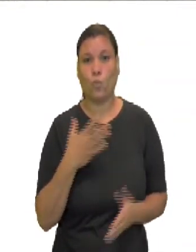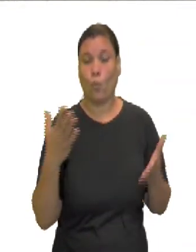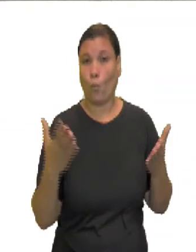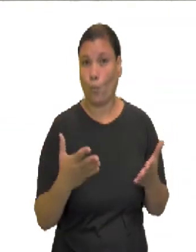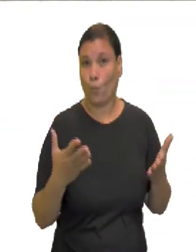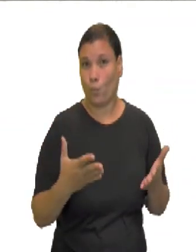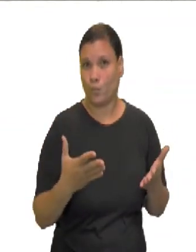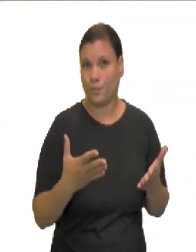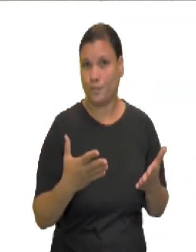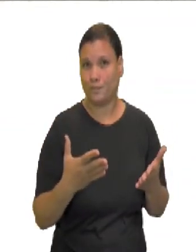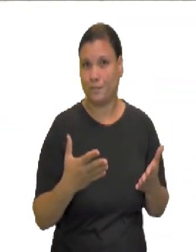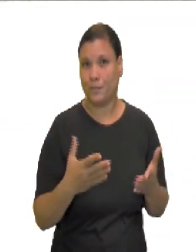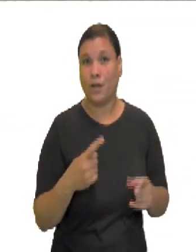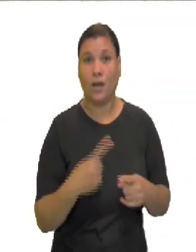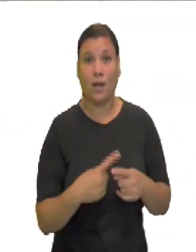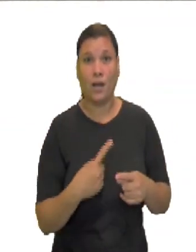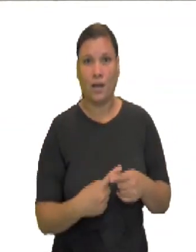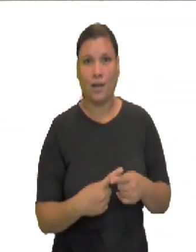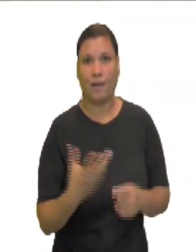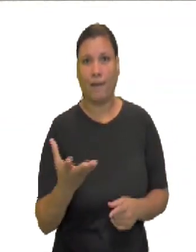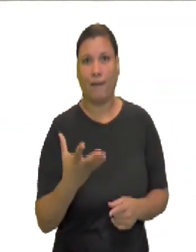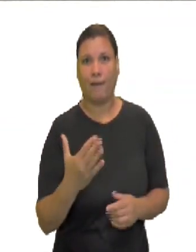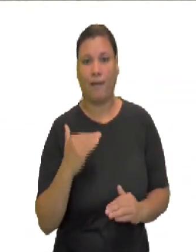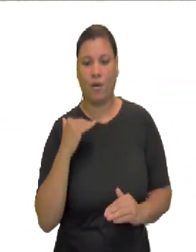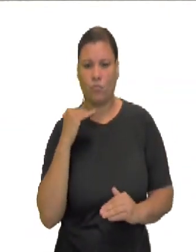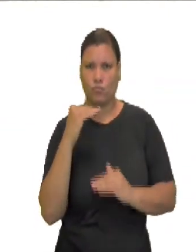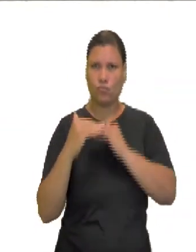progresso. Eles queriam buscar o progresso.